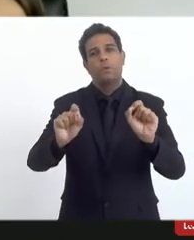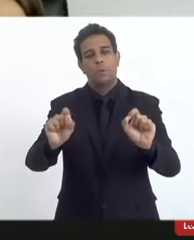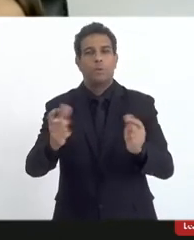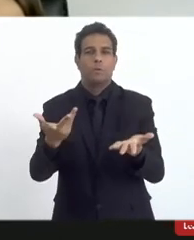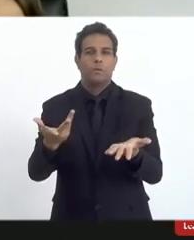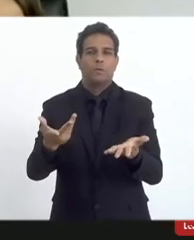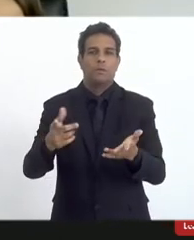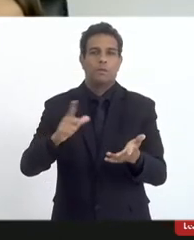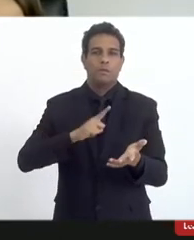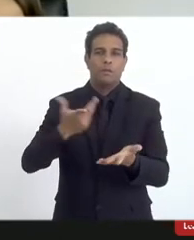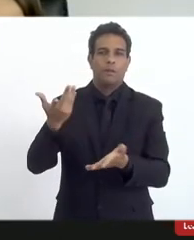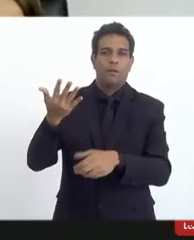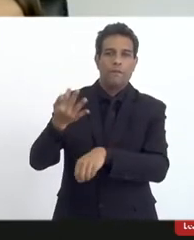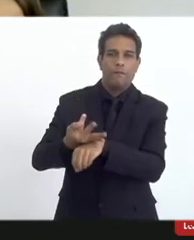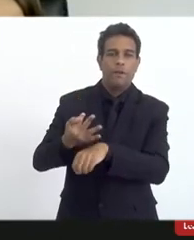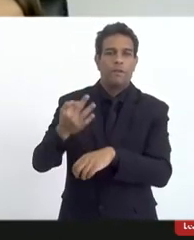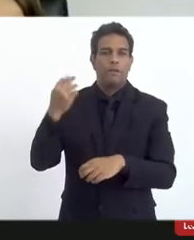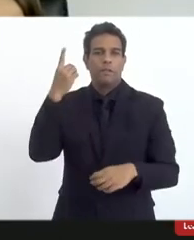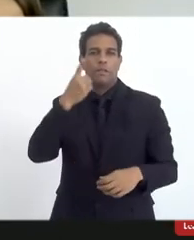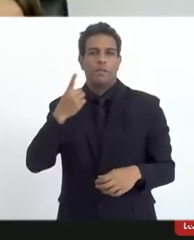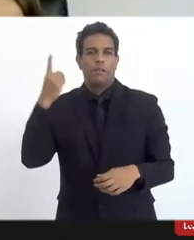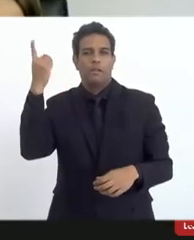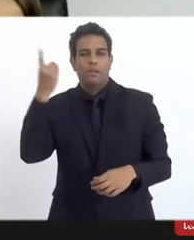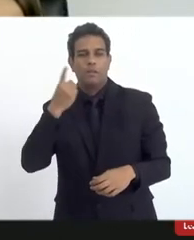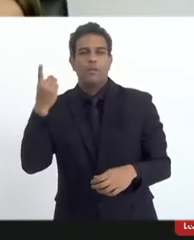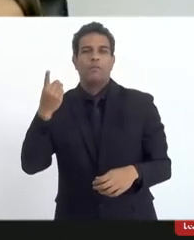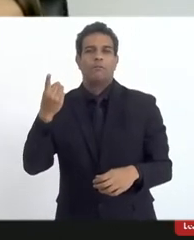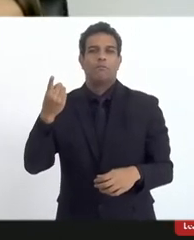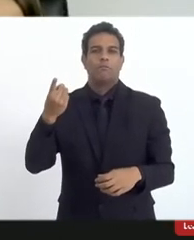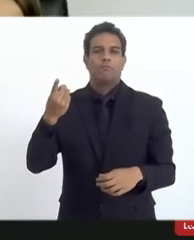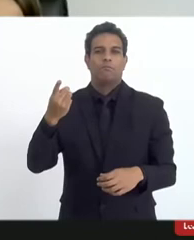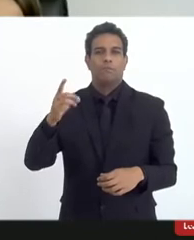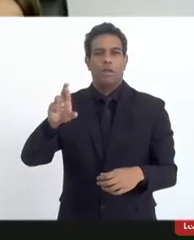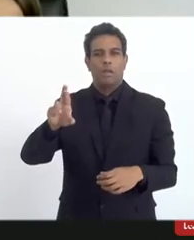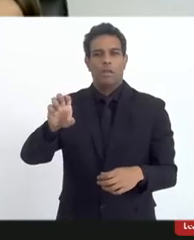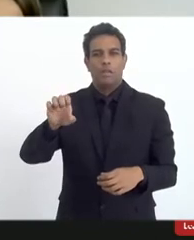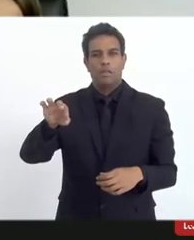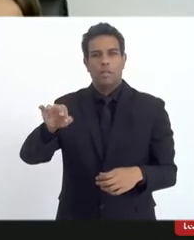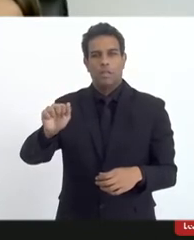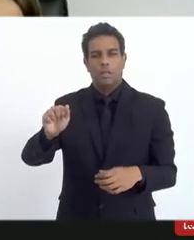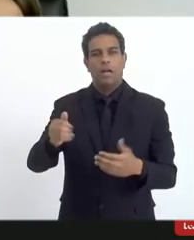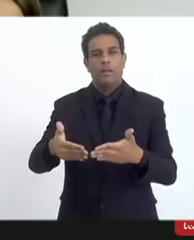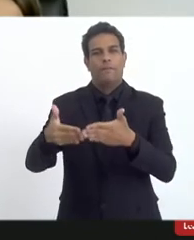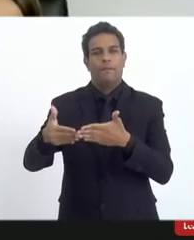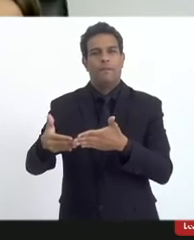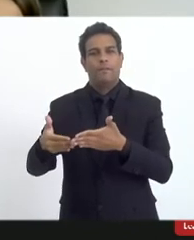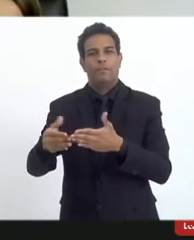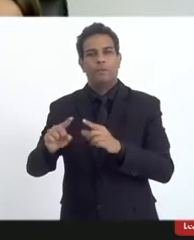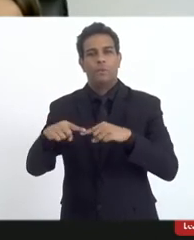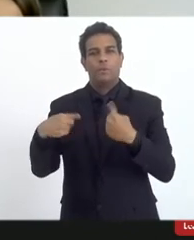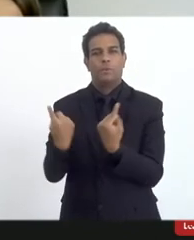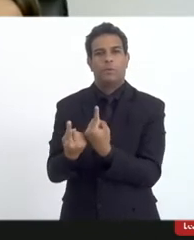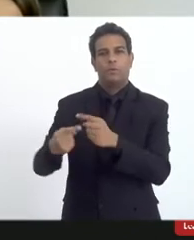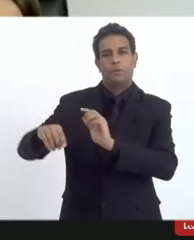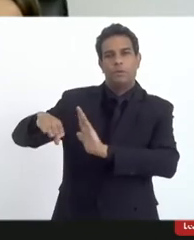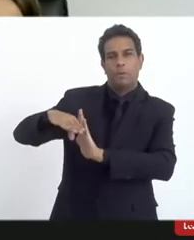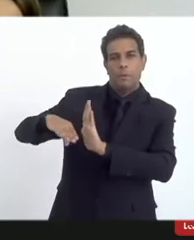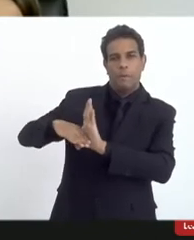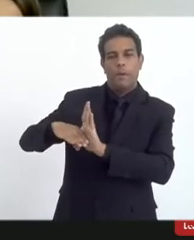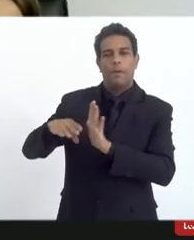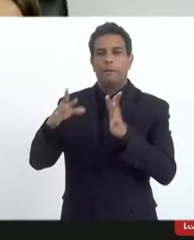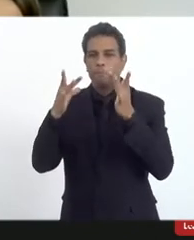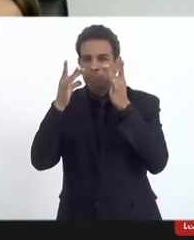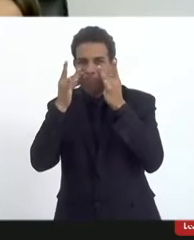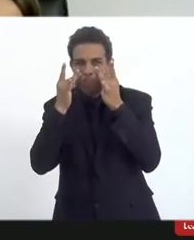ausência da deputada Mônica Francisco e da deputada Renata Souza que tiveram que se ausentar para uma agenda presencial,